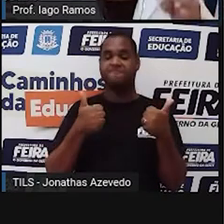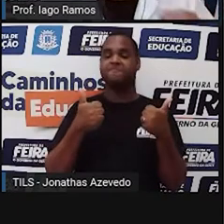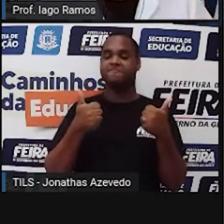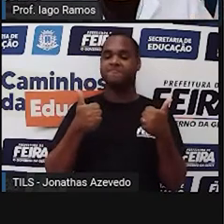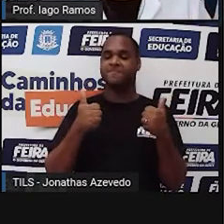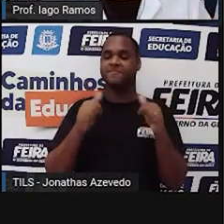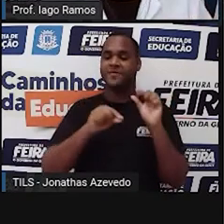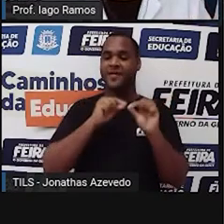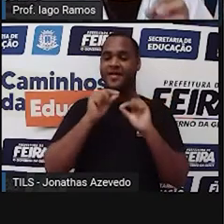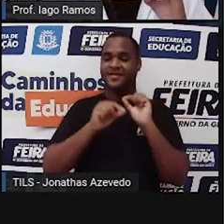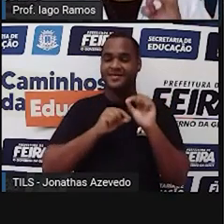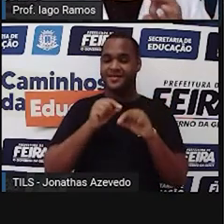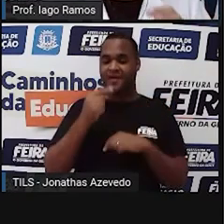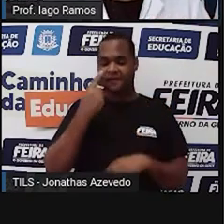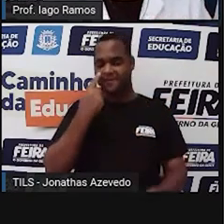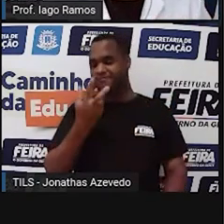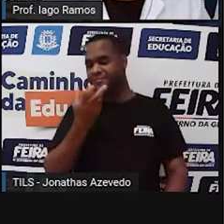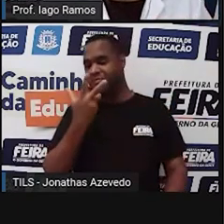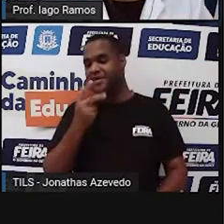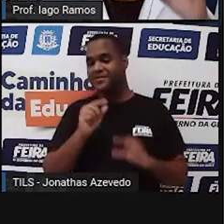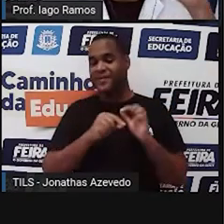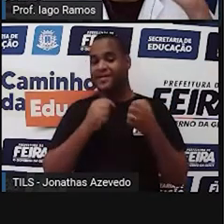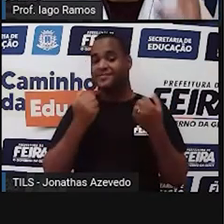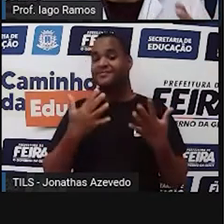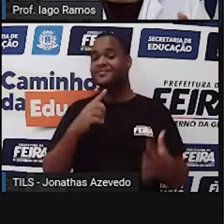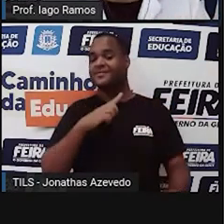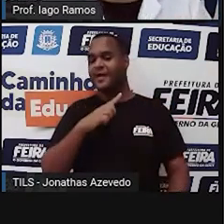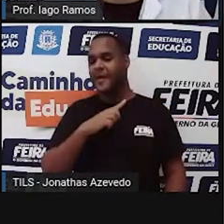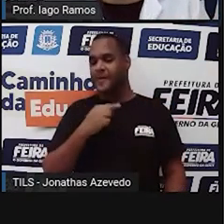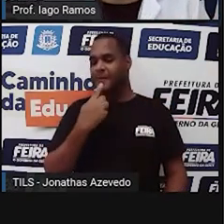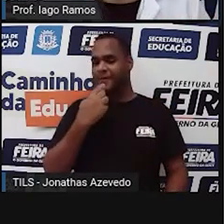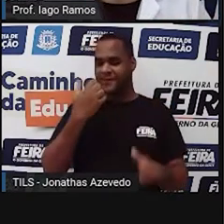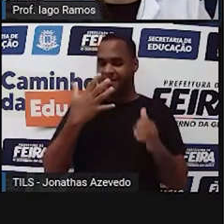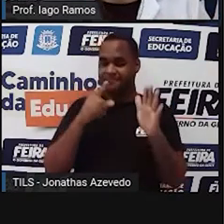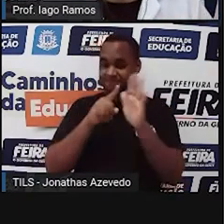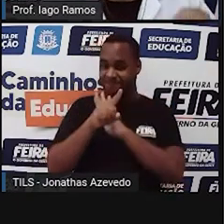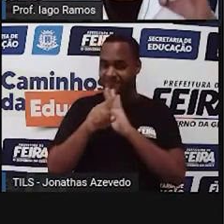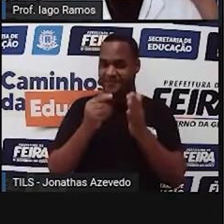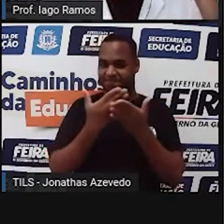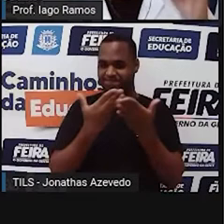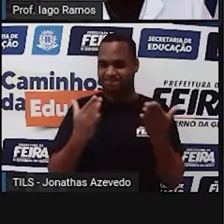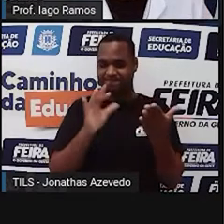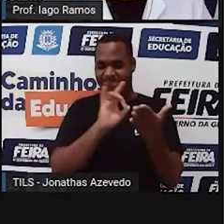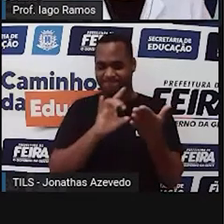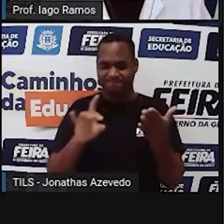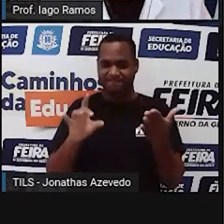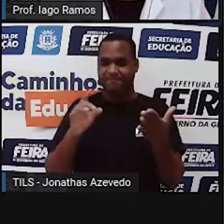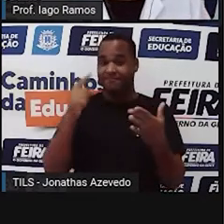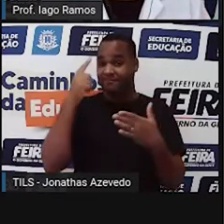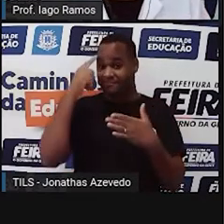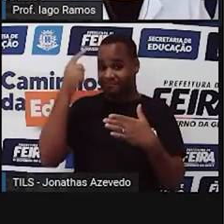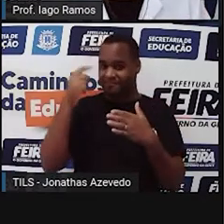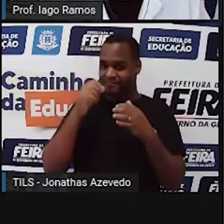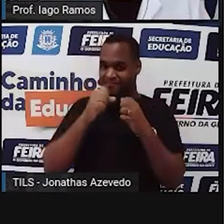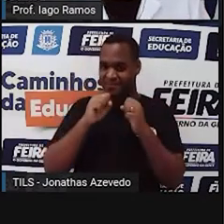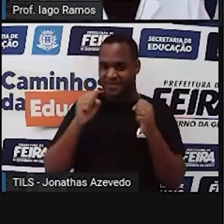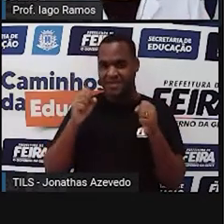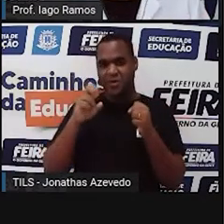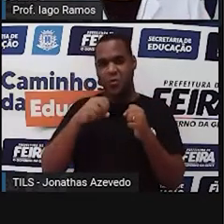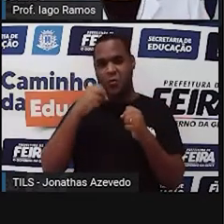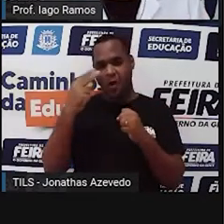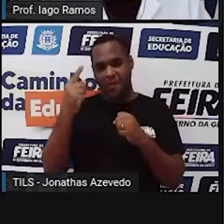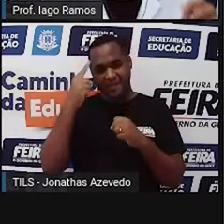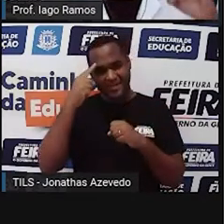Olha só, se liga nessa daqui, ó, deixa eu te fazer essa perguntinha. Qual grandeza ou medida